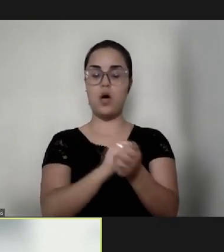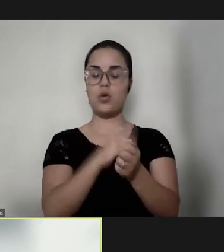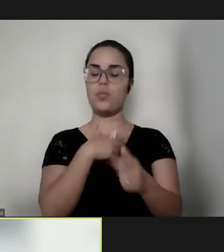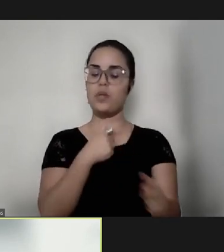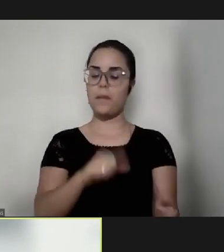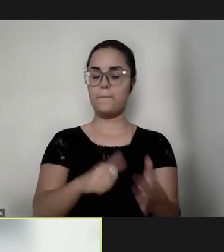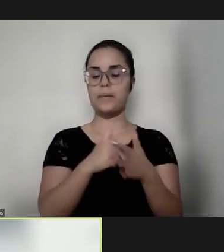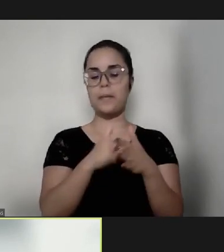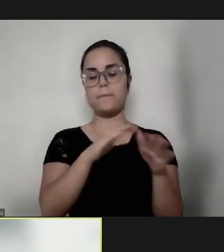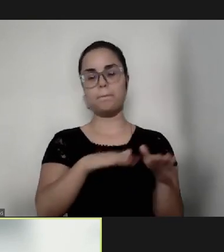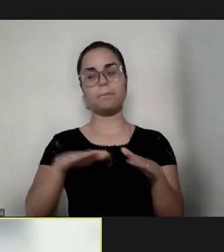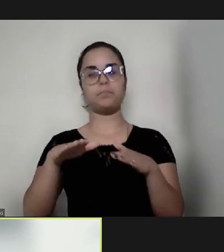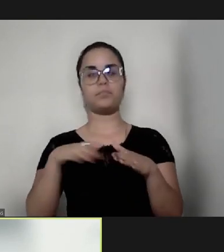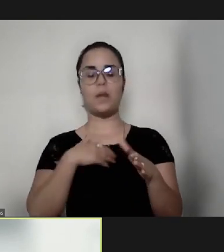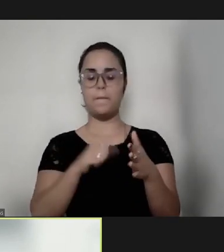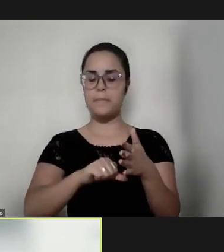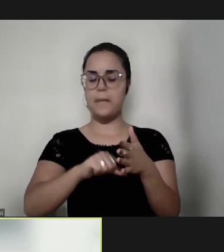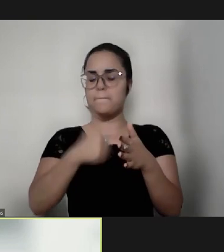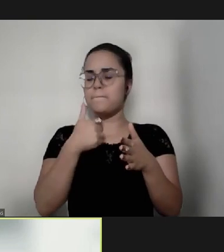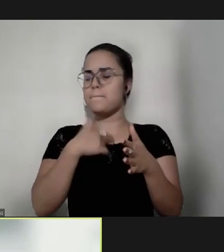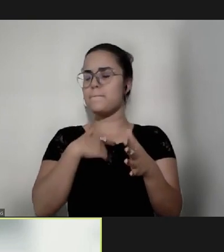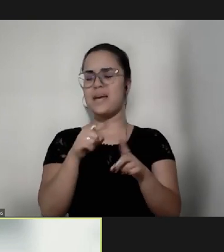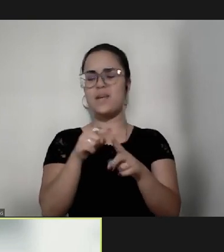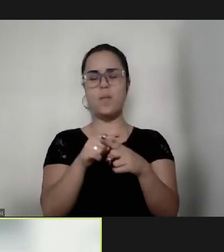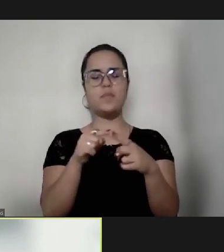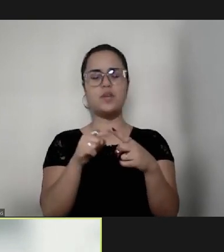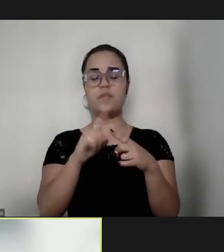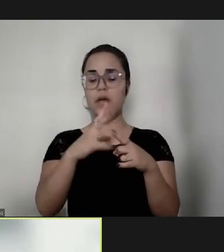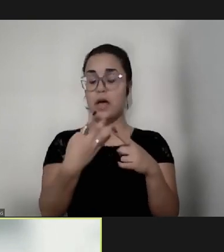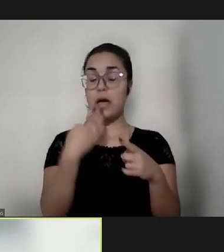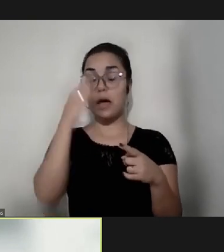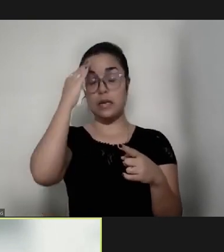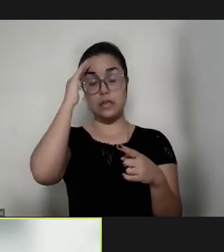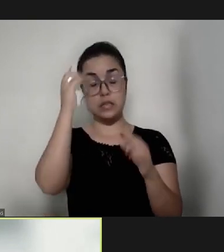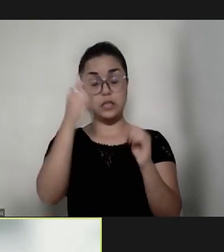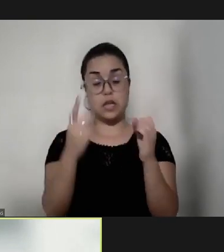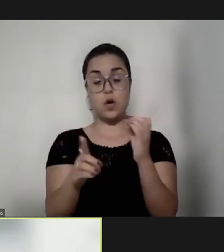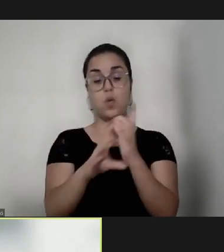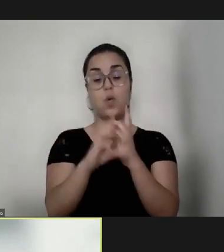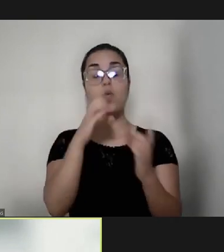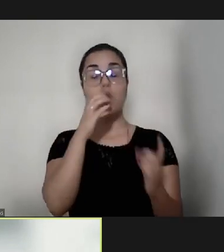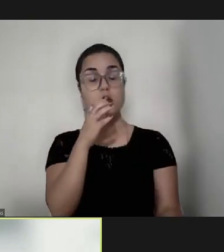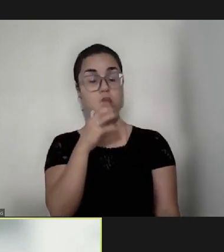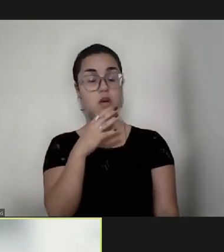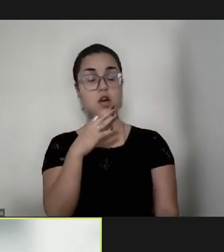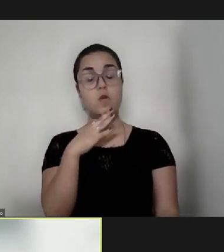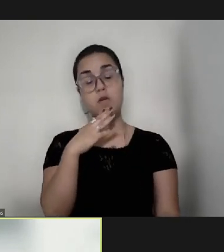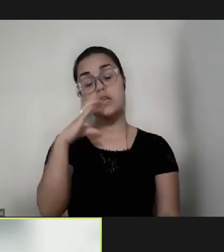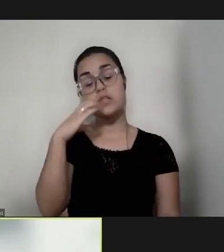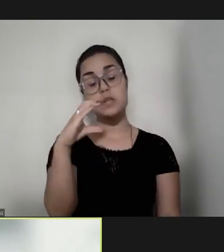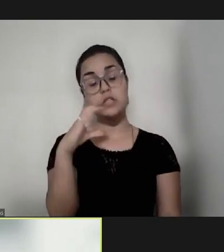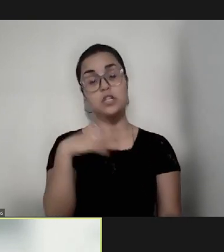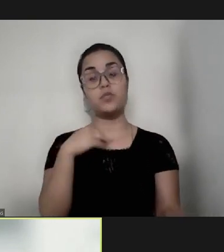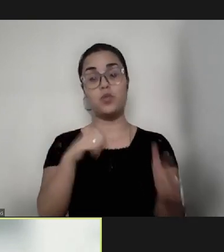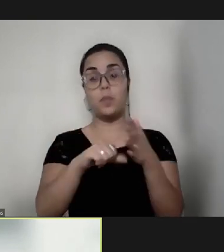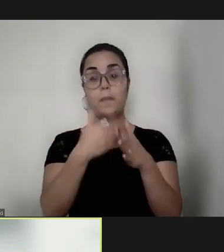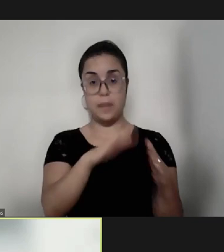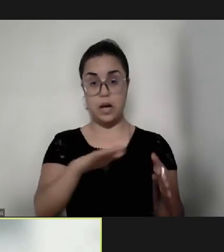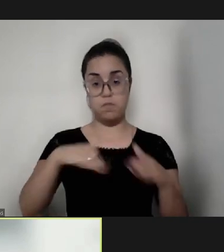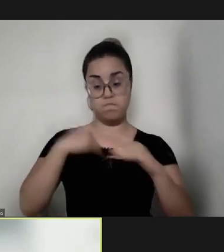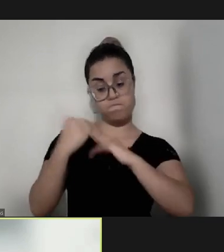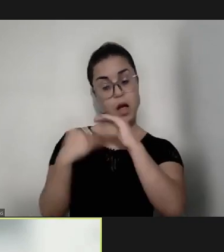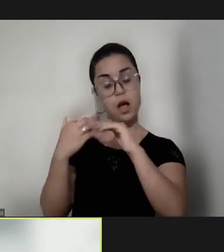O principal objetivo é aproximar o conhecimento científico sobre o desenvolvimento da primeira infância e sobre práticas